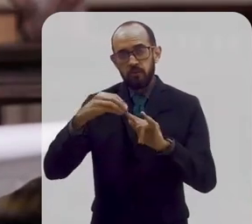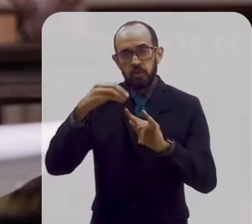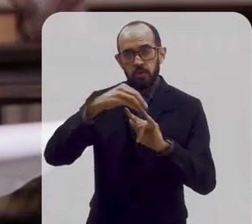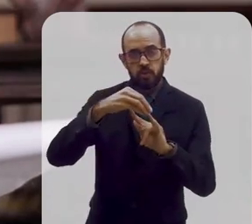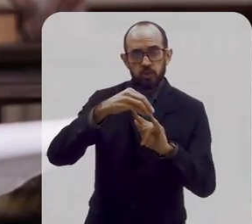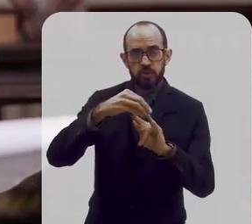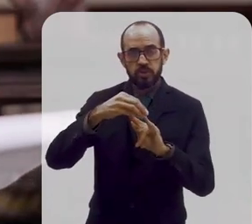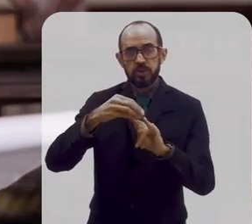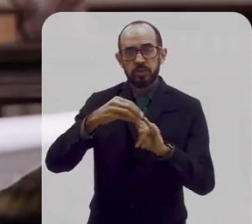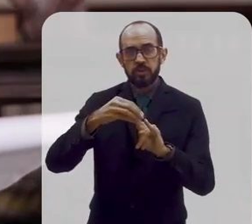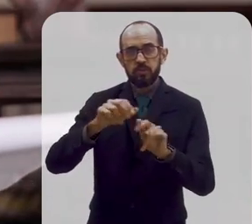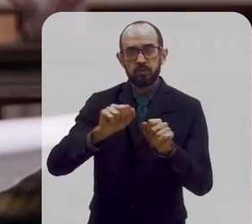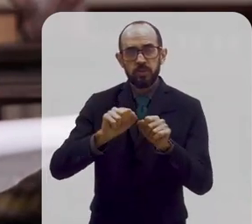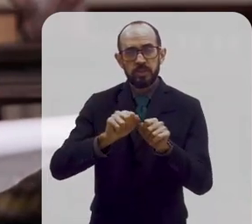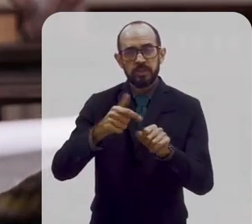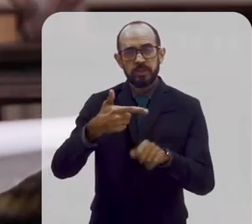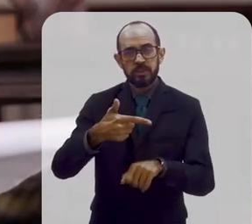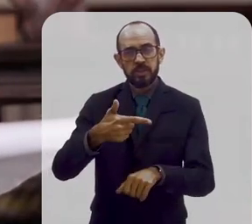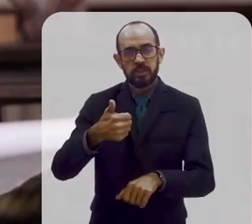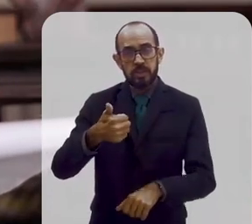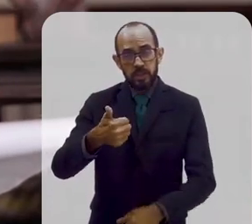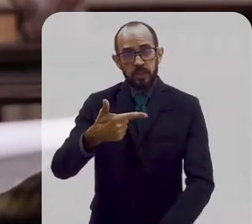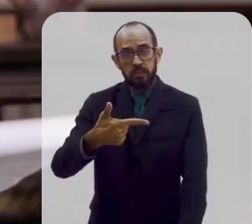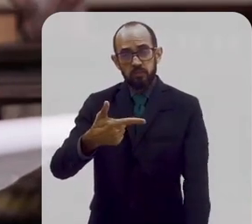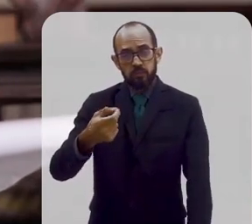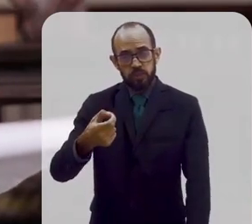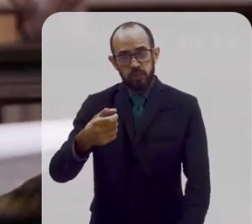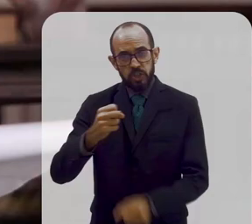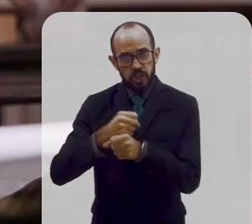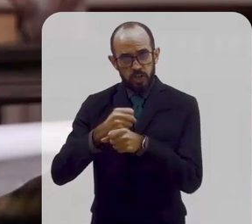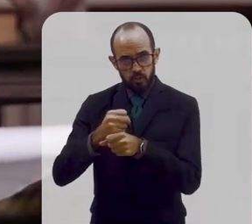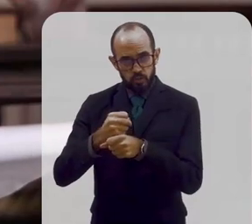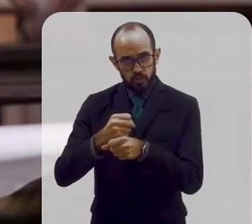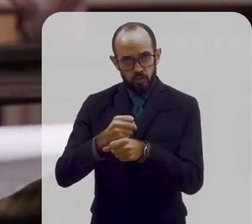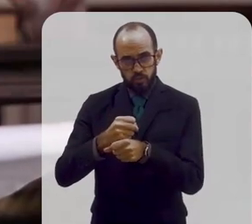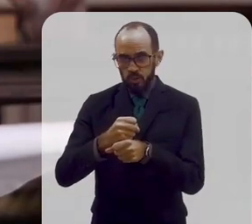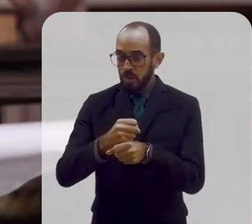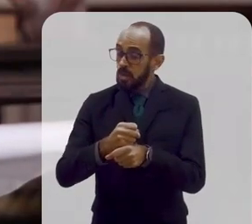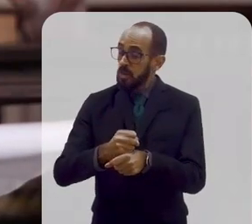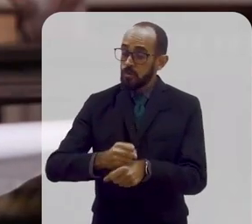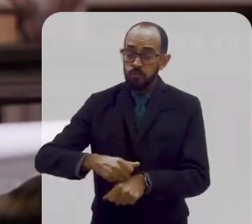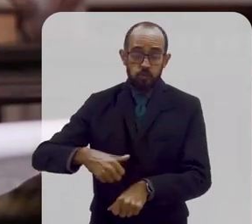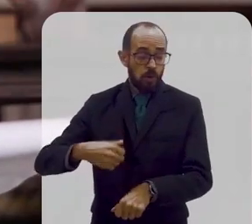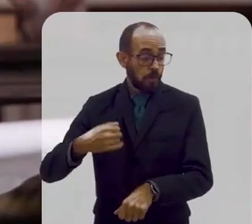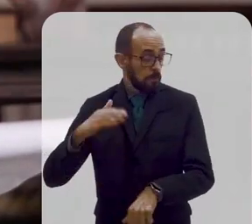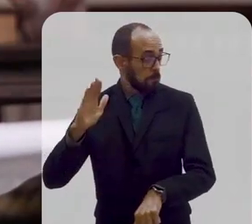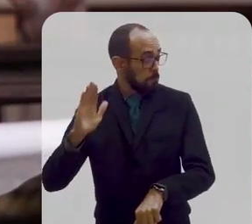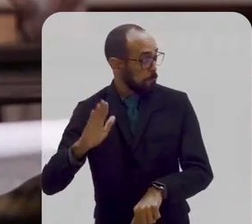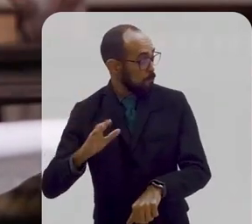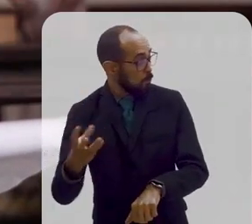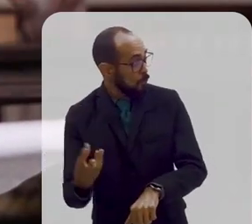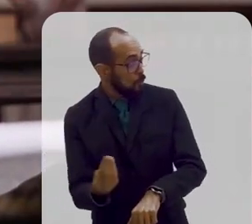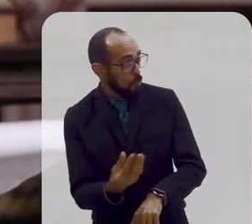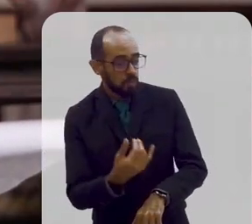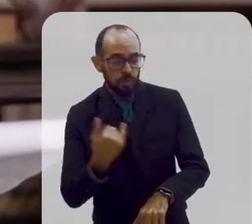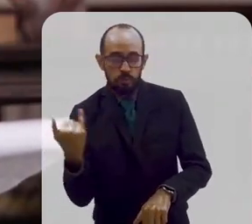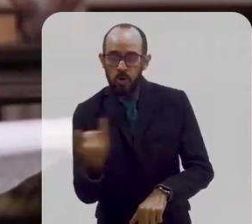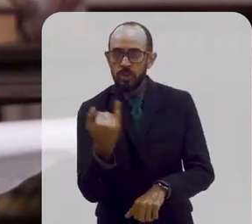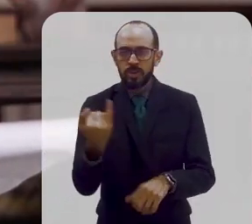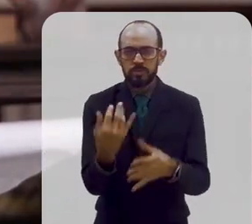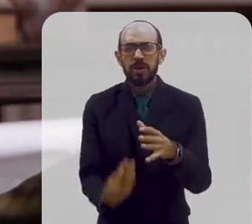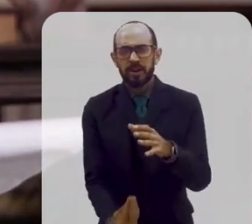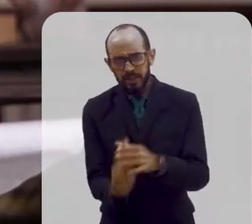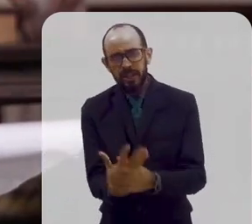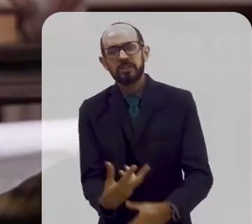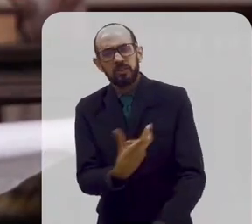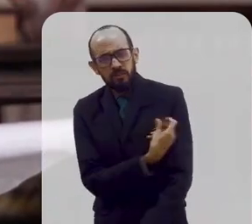anos, mais de um século na defesa da ciência e da saúde brasileira. E mais do que nunca foi essencial para a pesquisa e para desenvolvimento